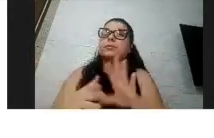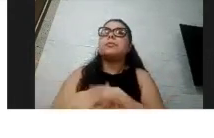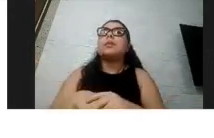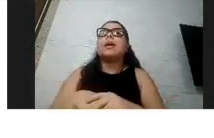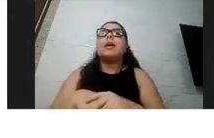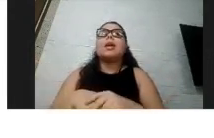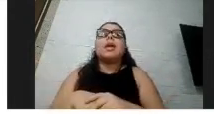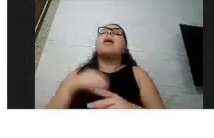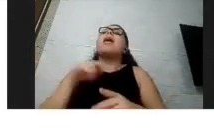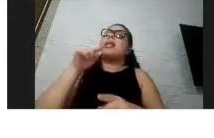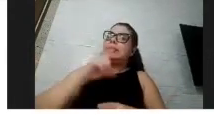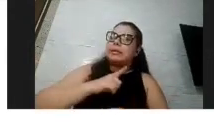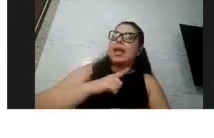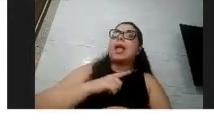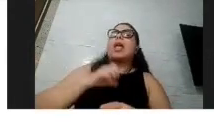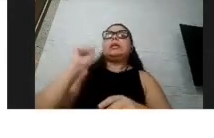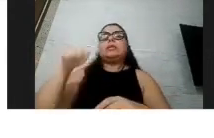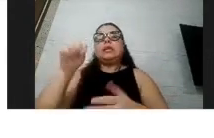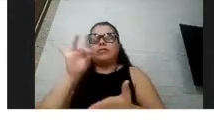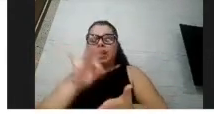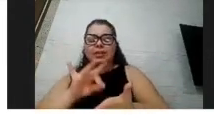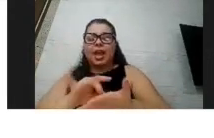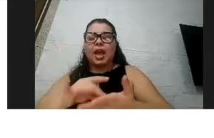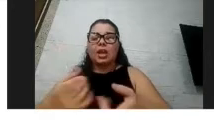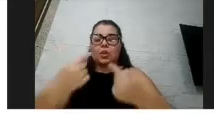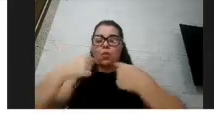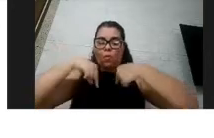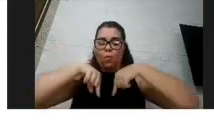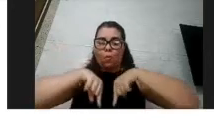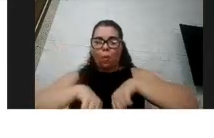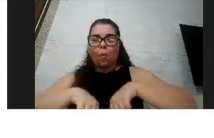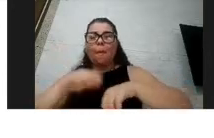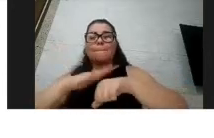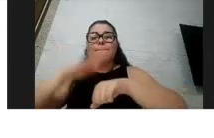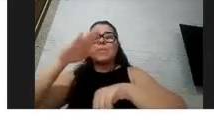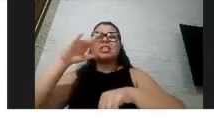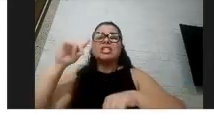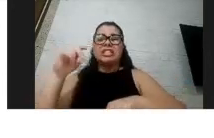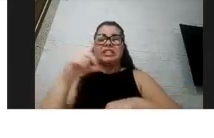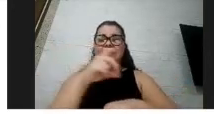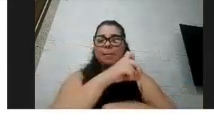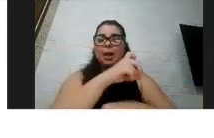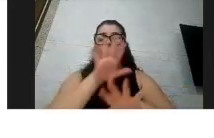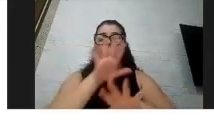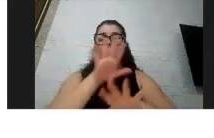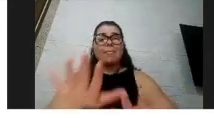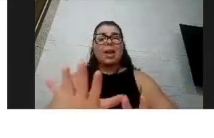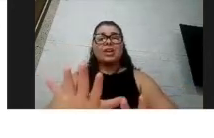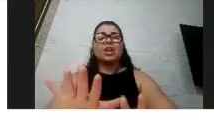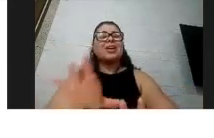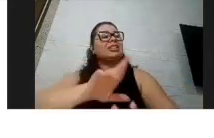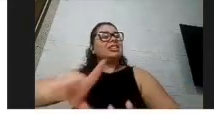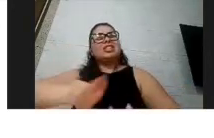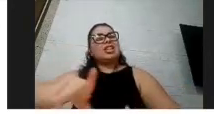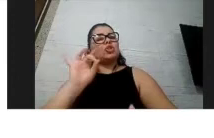terem realmente um organismo ali mais inflamado, como a gente chama, provavelmente não é só isso